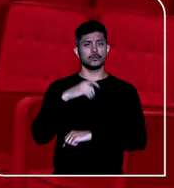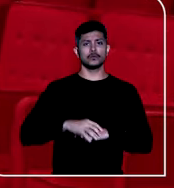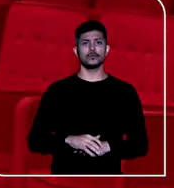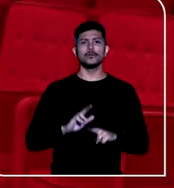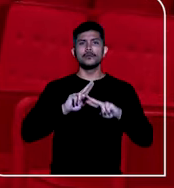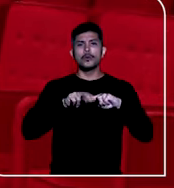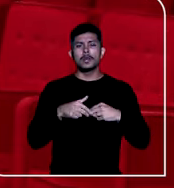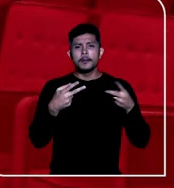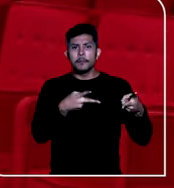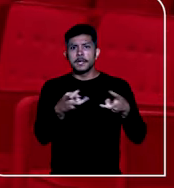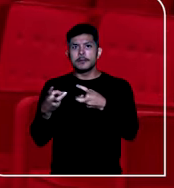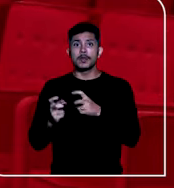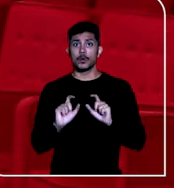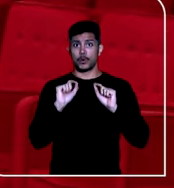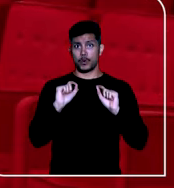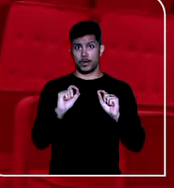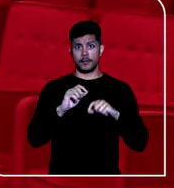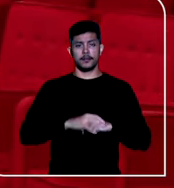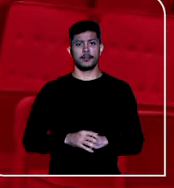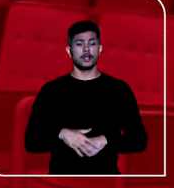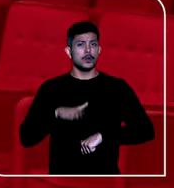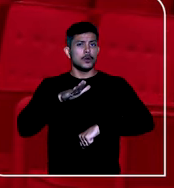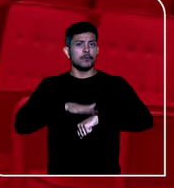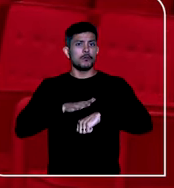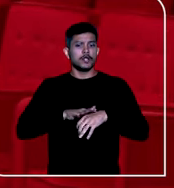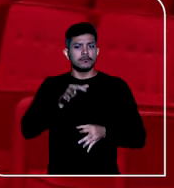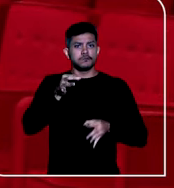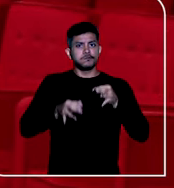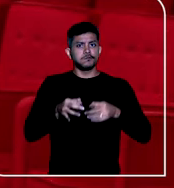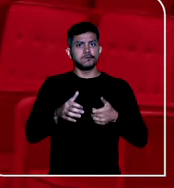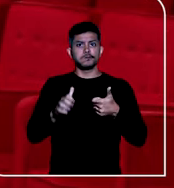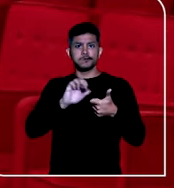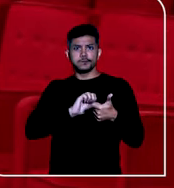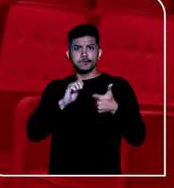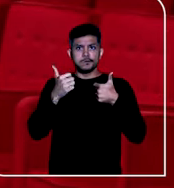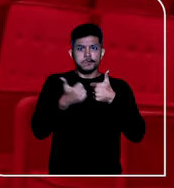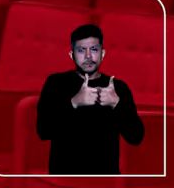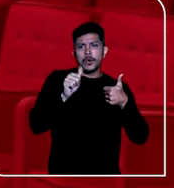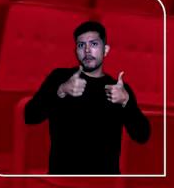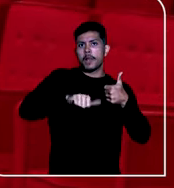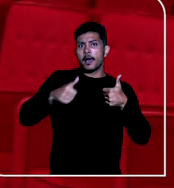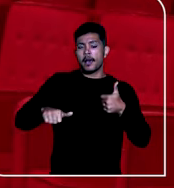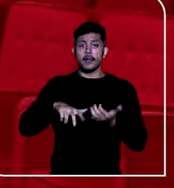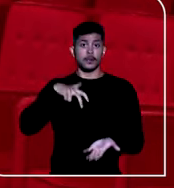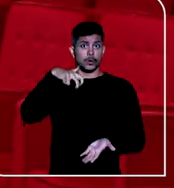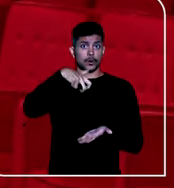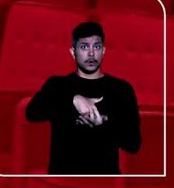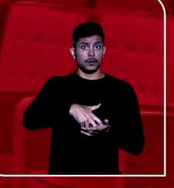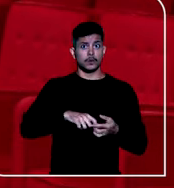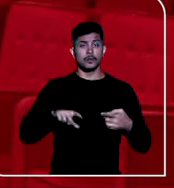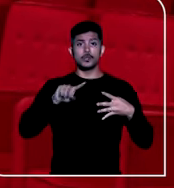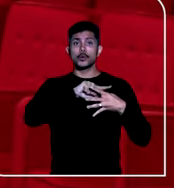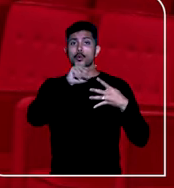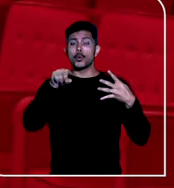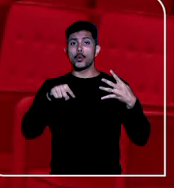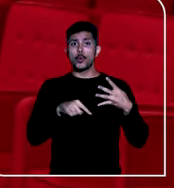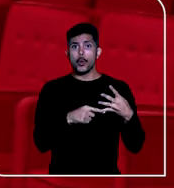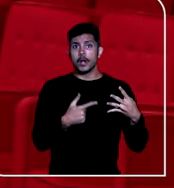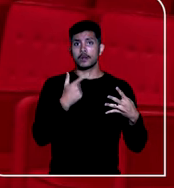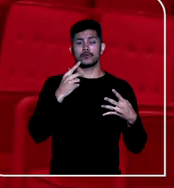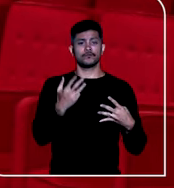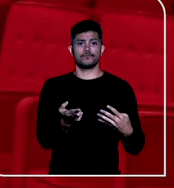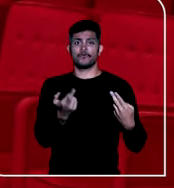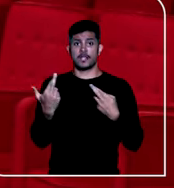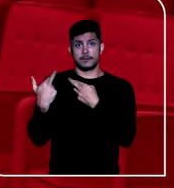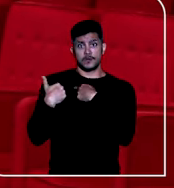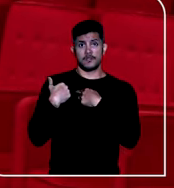considerou que ocorreram diversas ilegalidades na sessão do Tribunal do Júri que condenou Elisandro Spor, Mauro Hoffman, Marcelo de Jesus